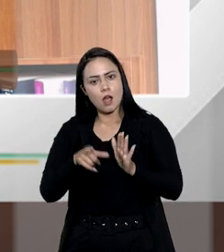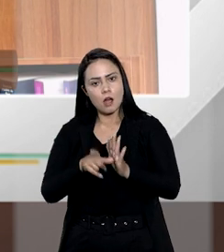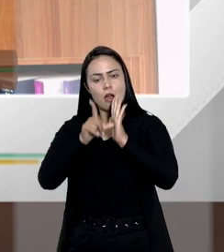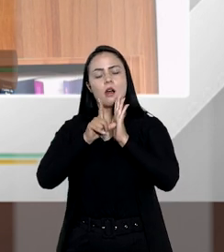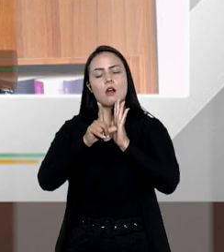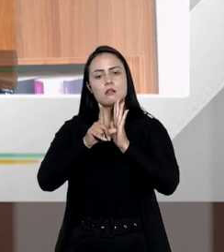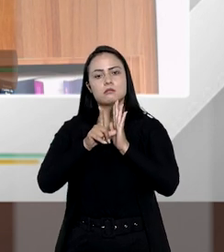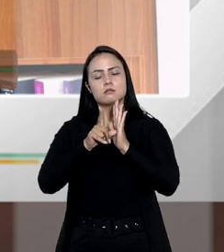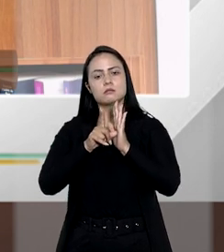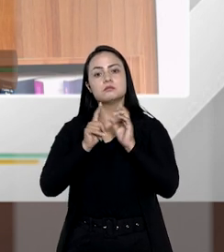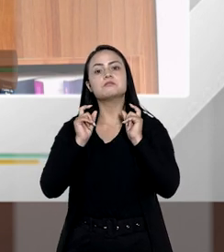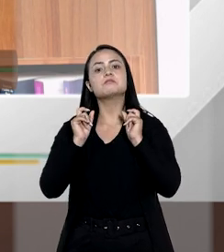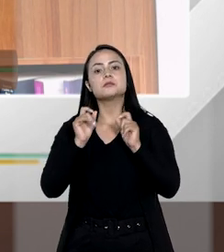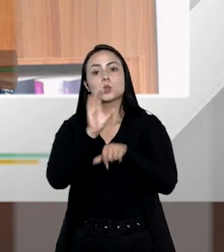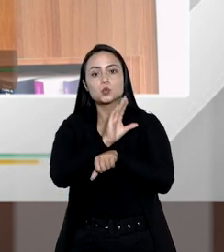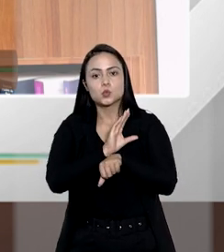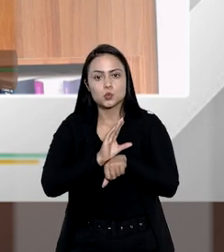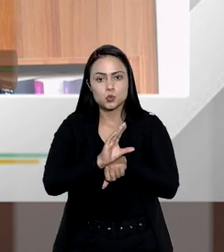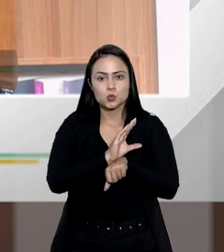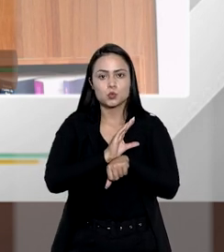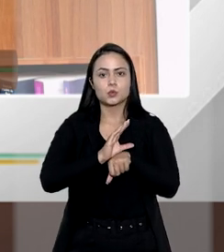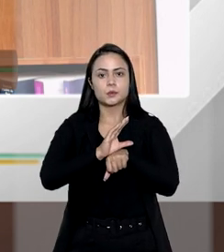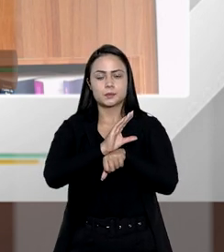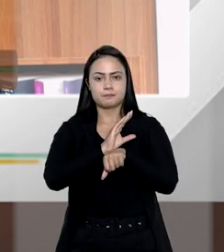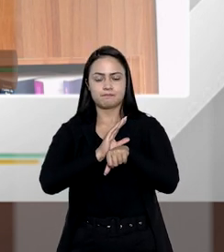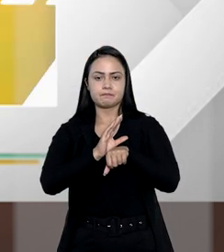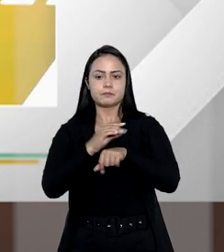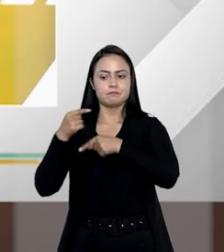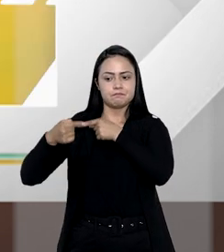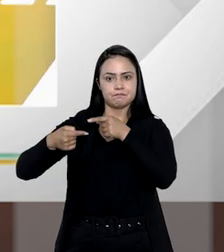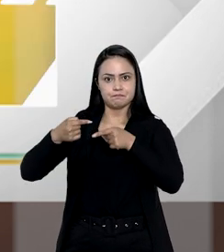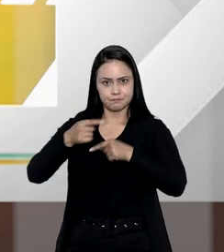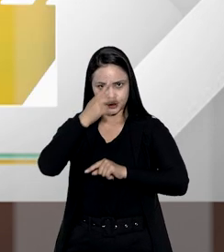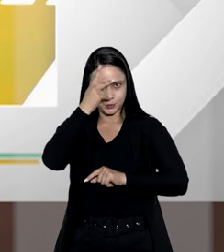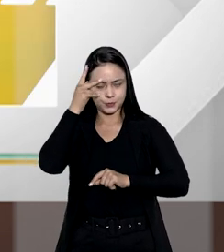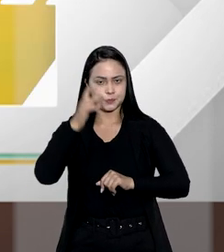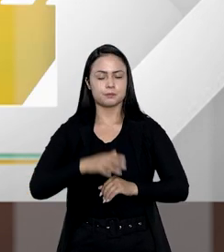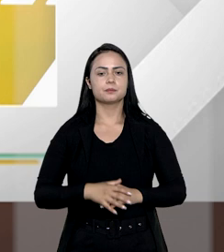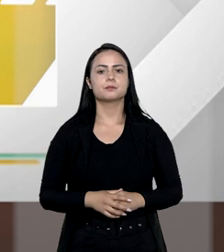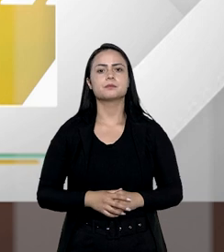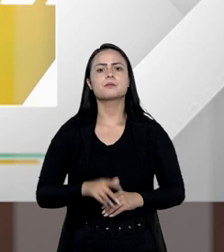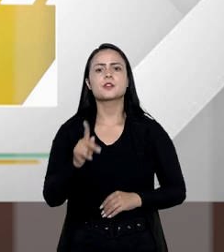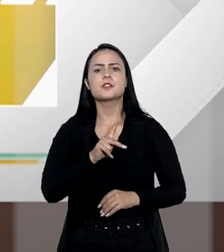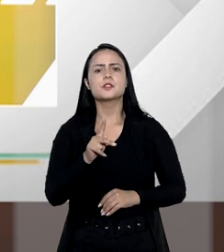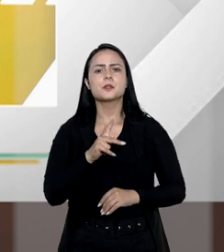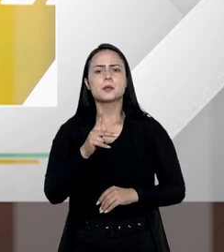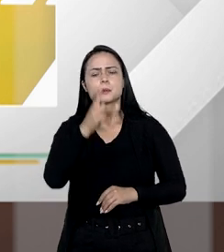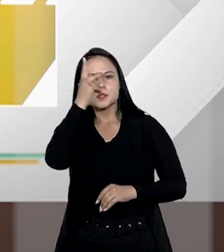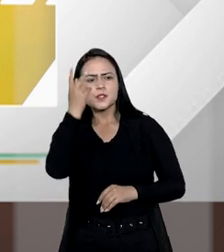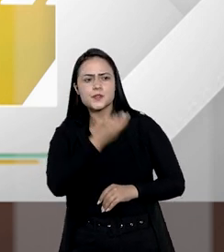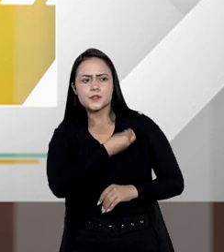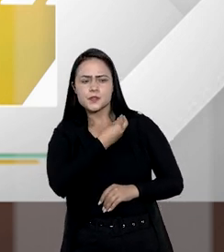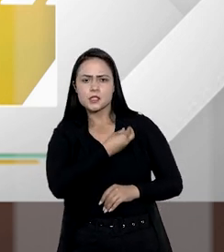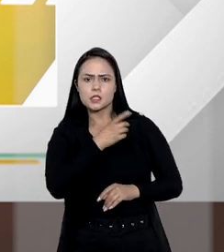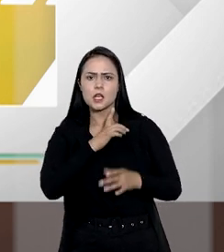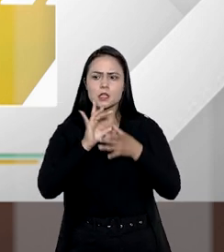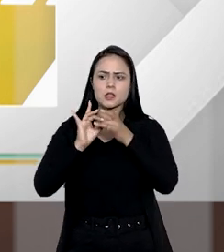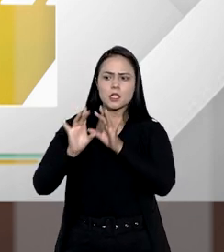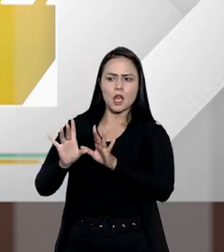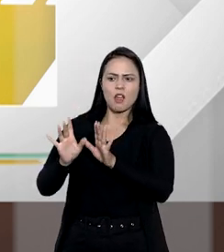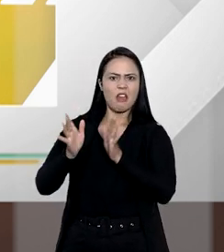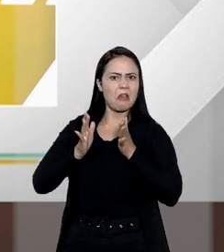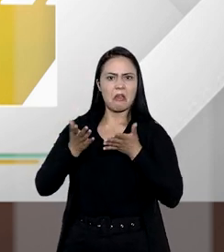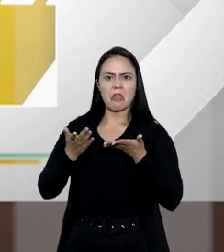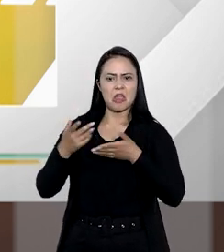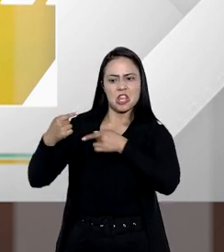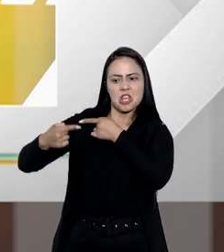antes da sua constituição enquanto herdeiro. Professor Rolf, e uma pessoa em vida, ela pode dispor dos bens